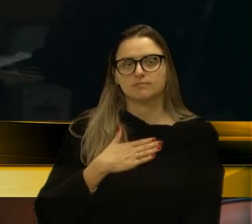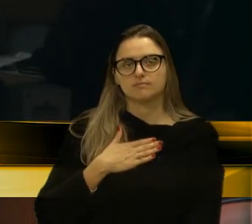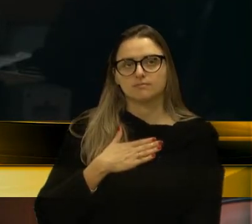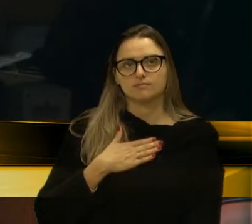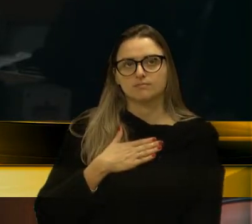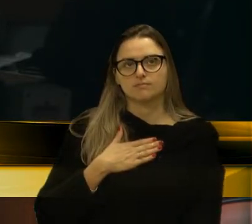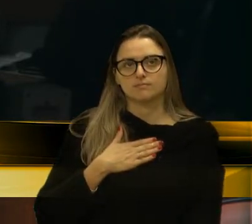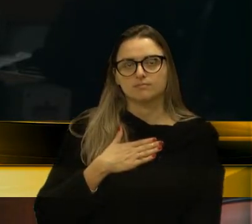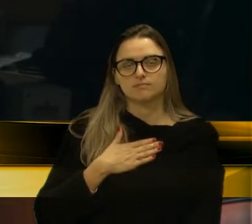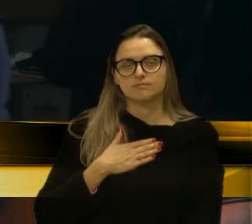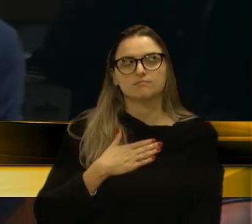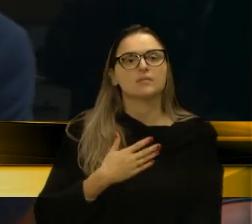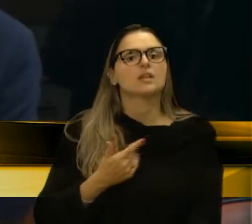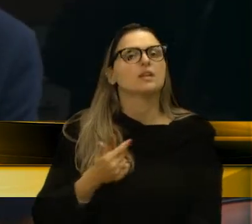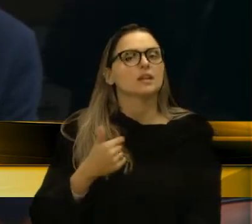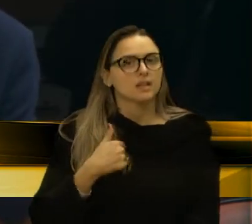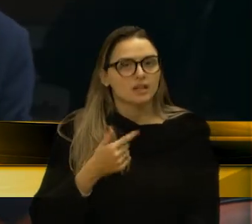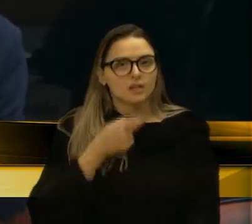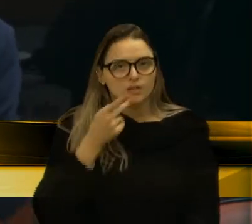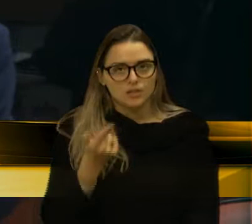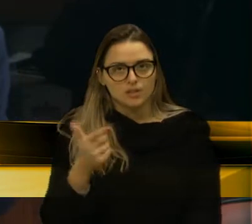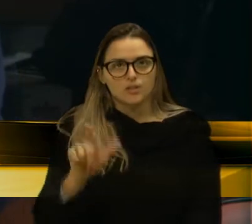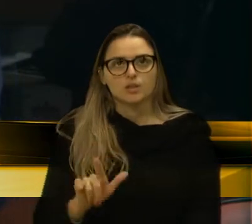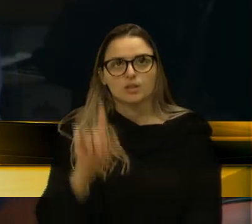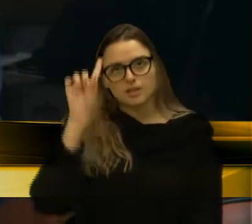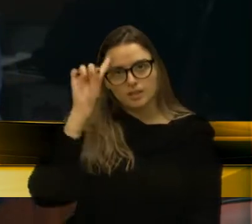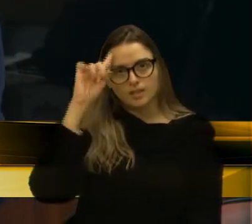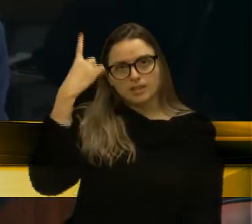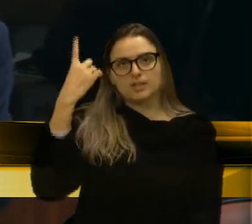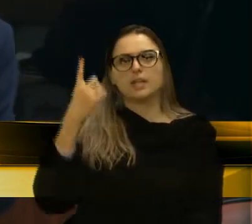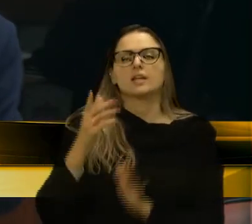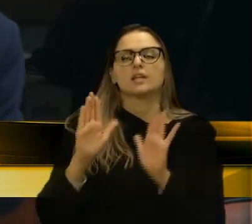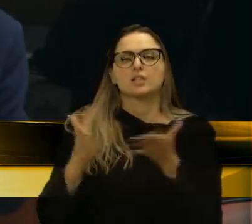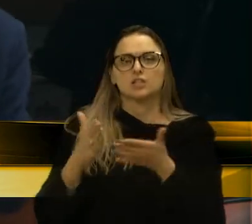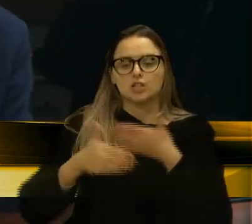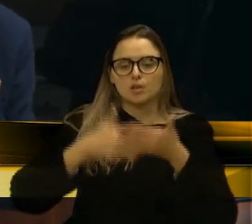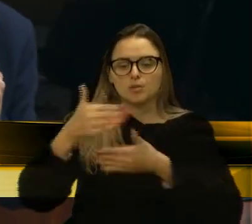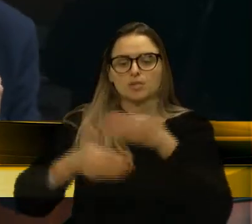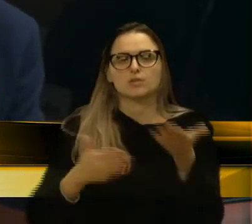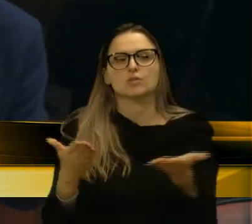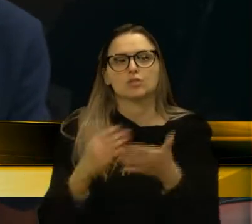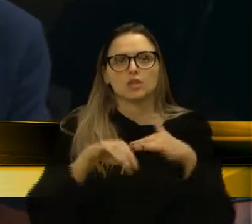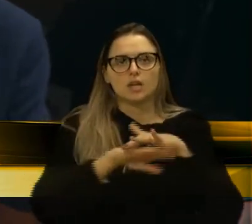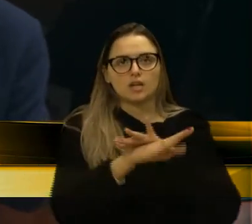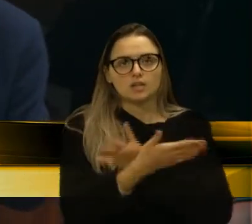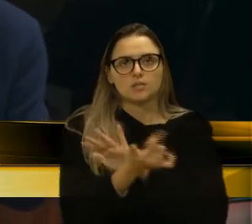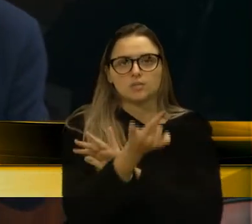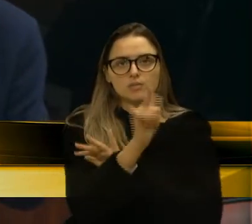Tanto é, e repito, que essa ideia já transitou e foi implementada em vários municípios.